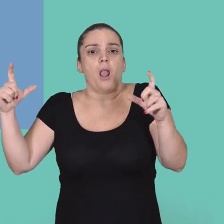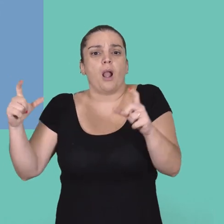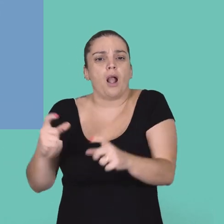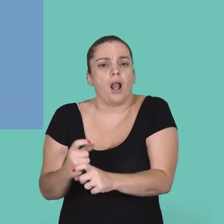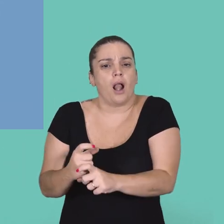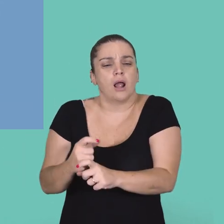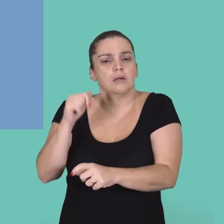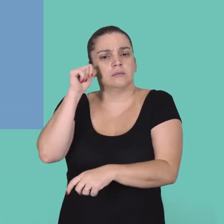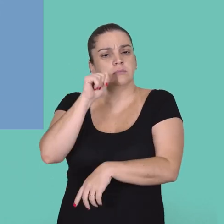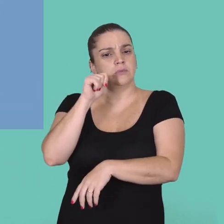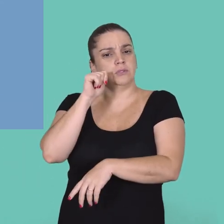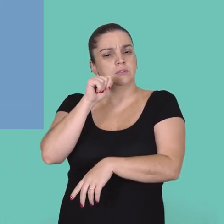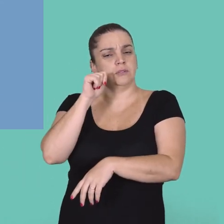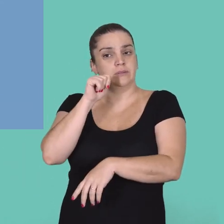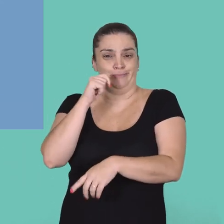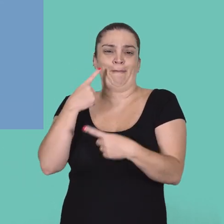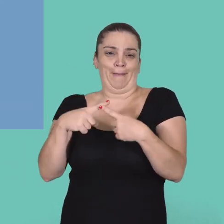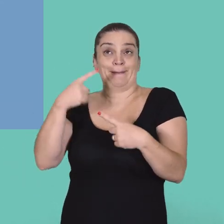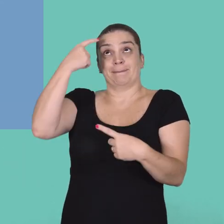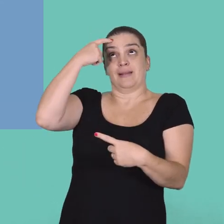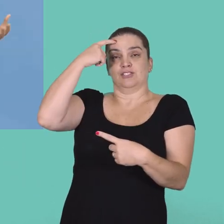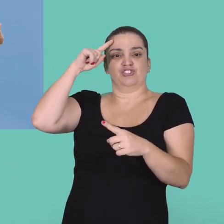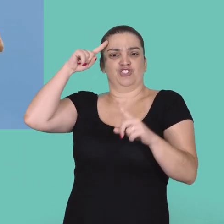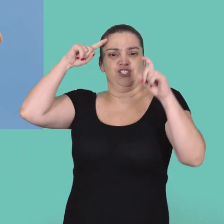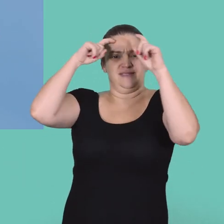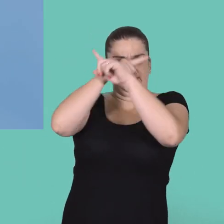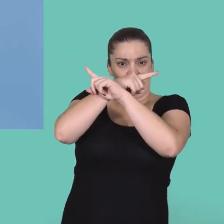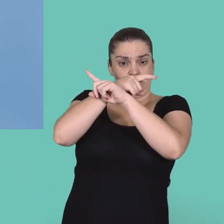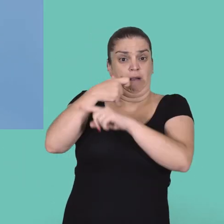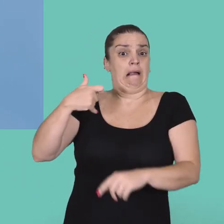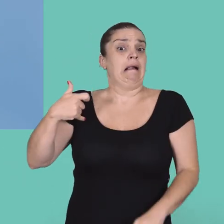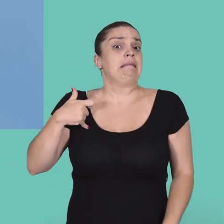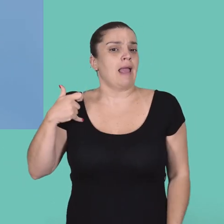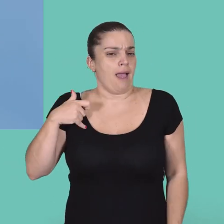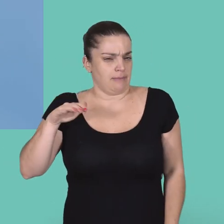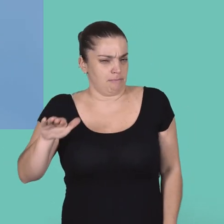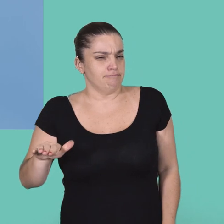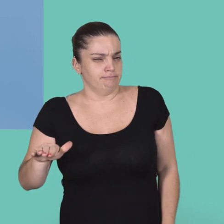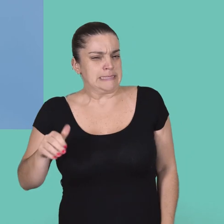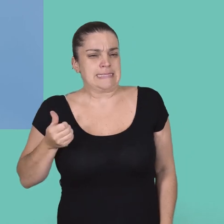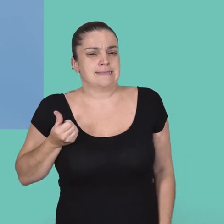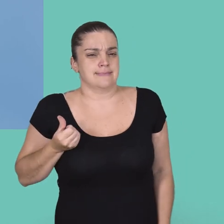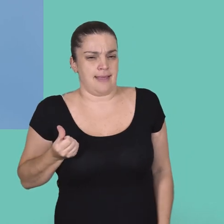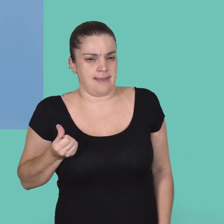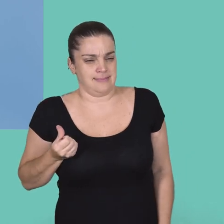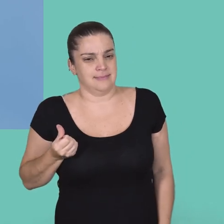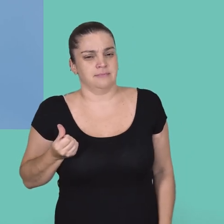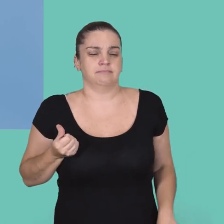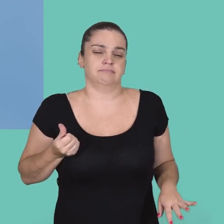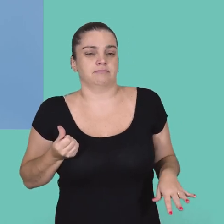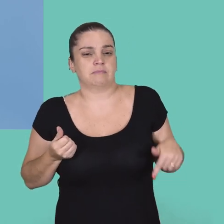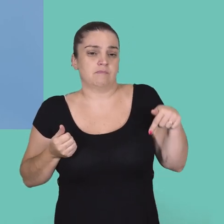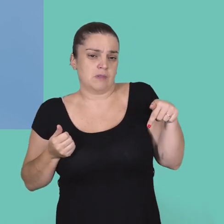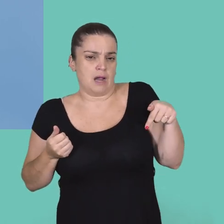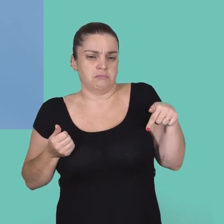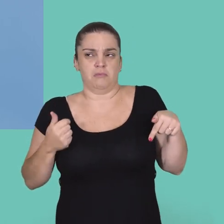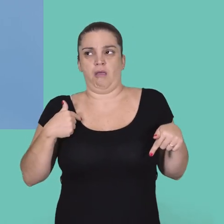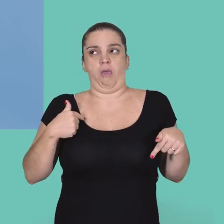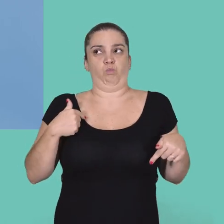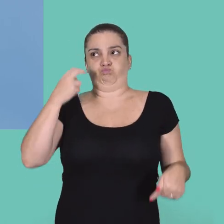notem, matemática é considerada uma cadeira, um tema difícil. Se uma criança de seis anos de idade, ou de sete anos de idade,